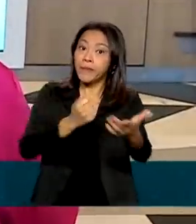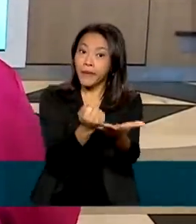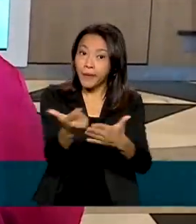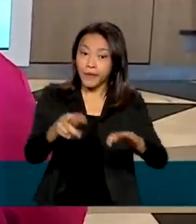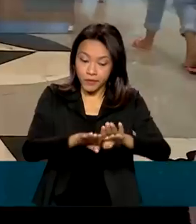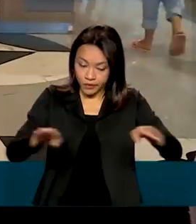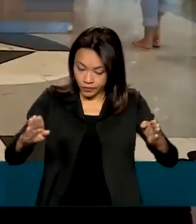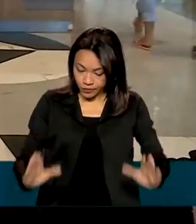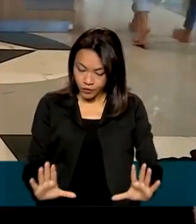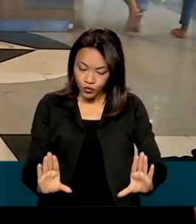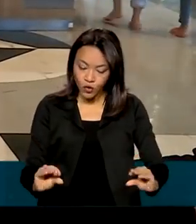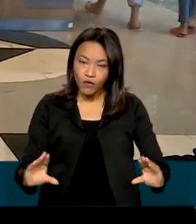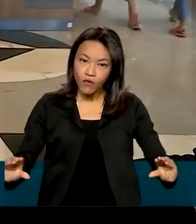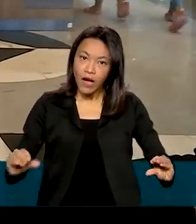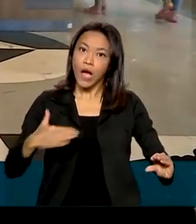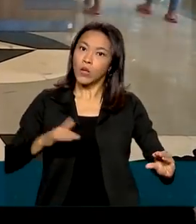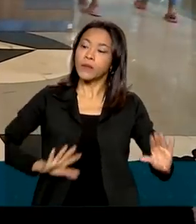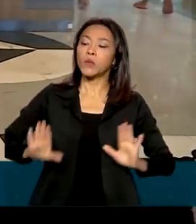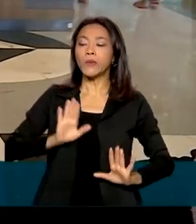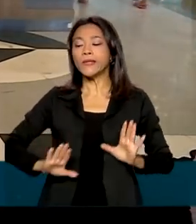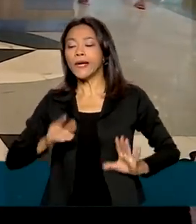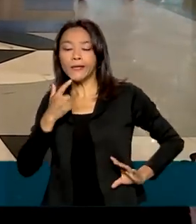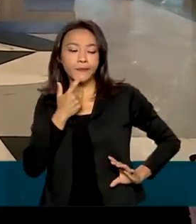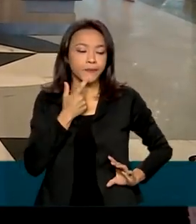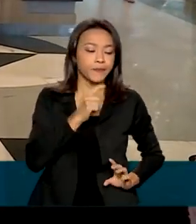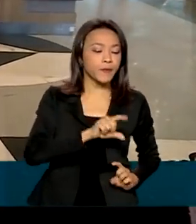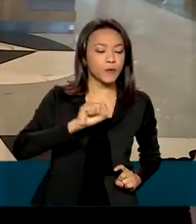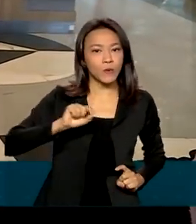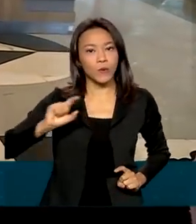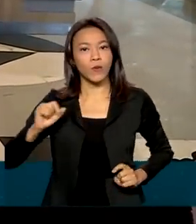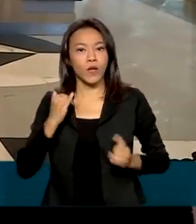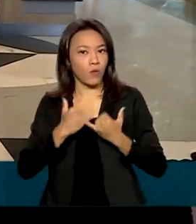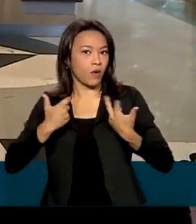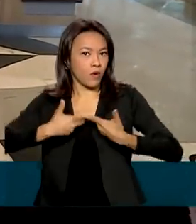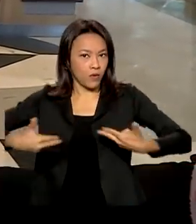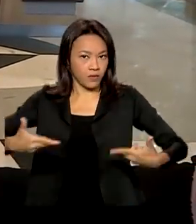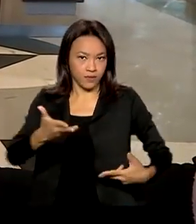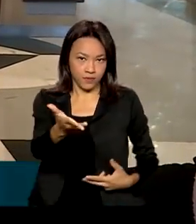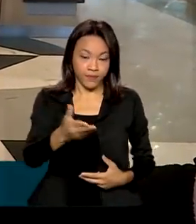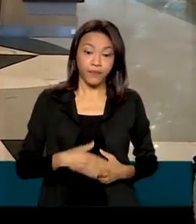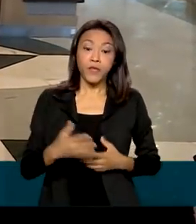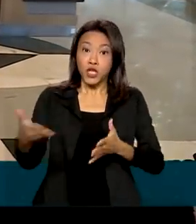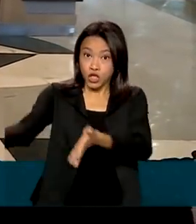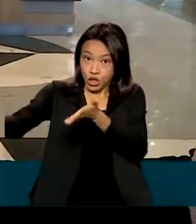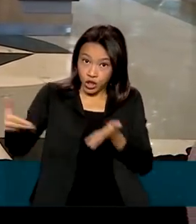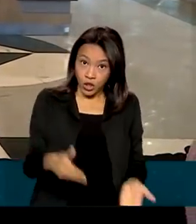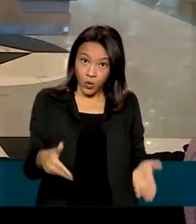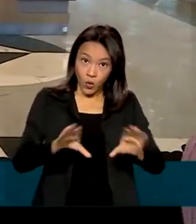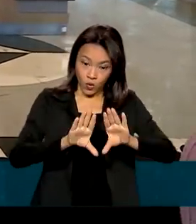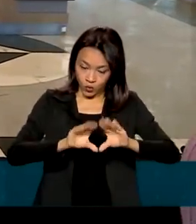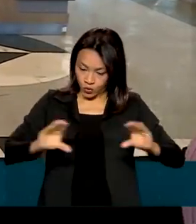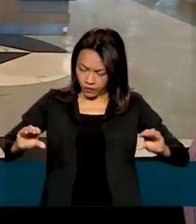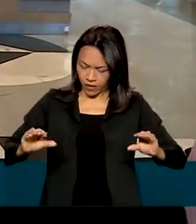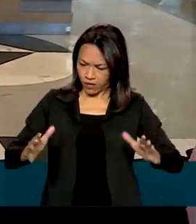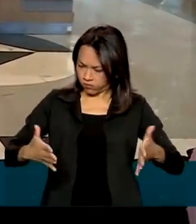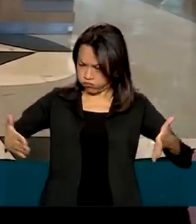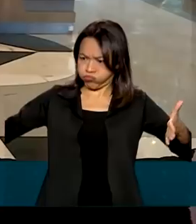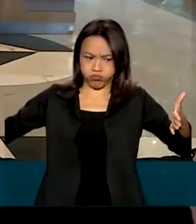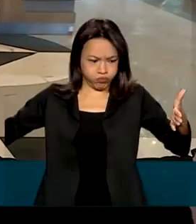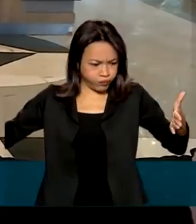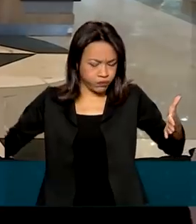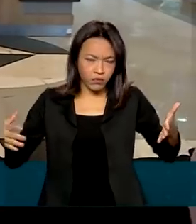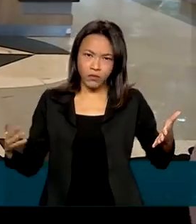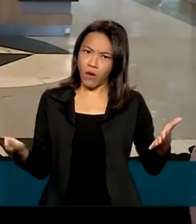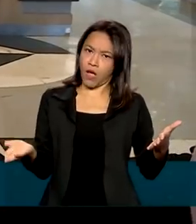e diz que agora toma muito cuidado quando vai escolher algum produto. Quando o sofá chegou na minha casa, o sofá era maior do que o